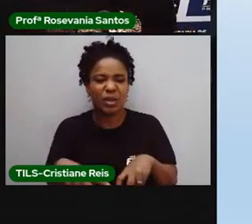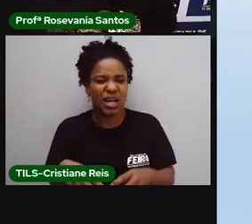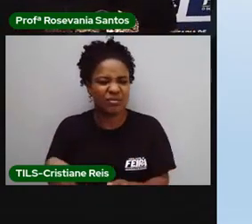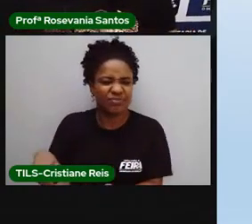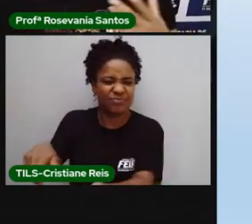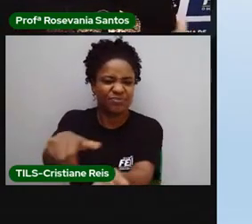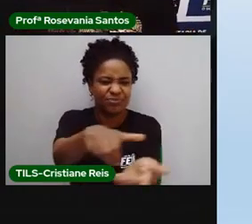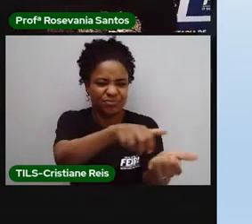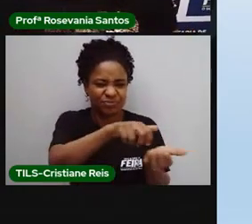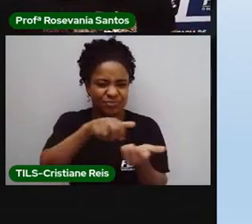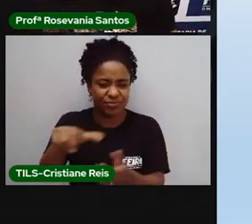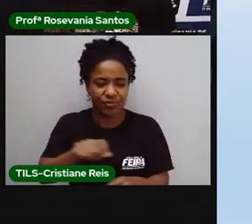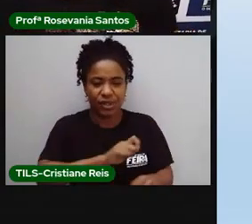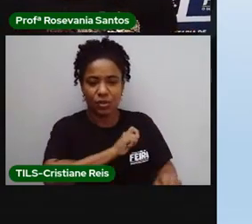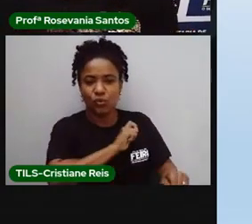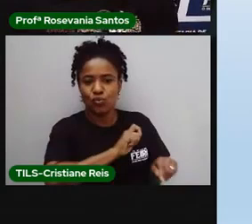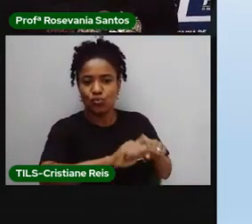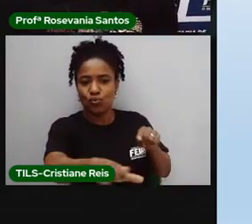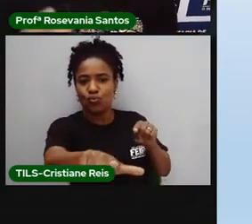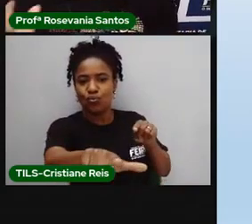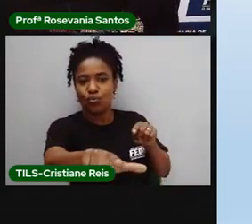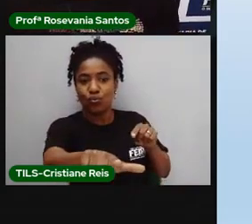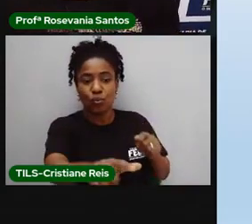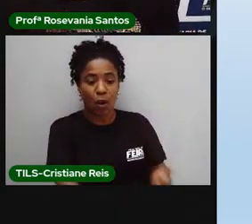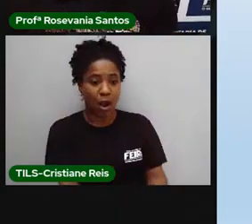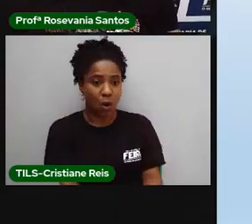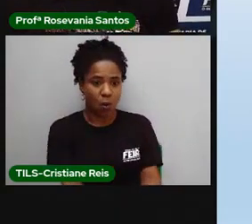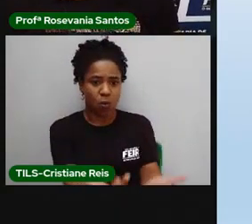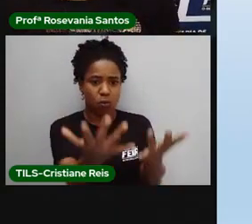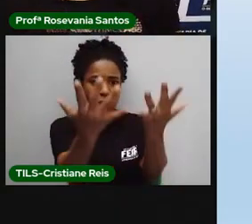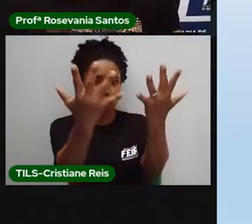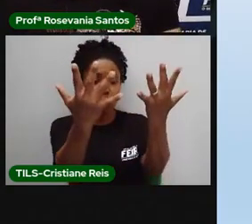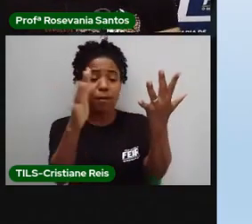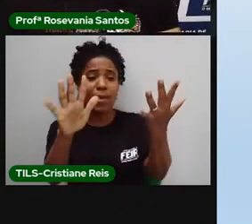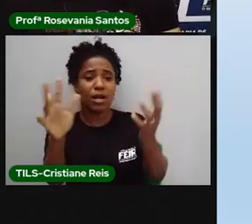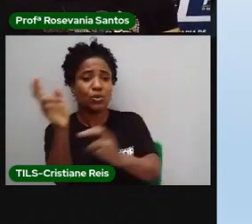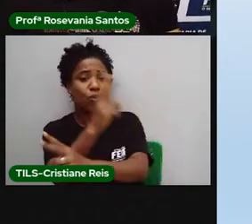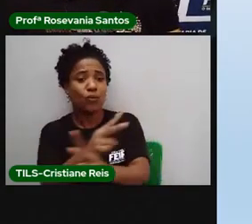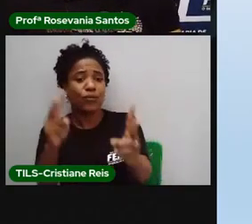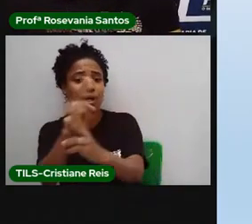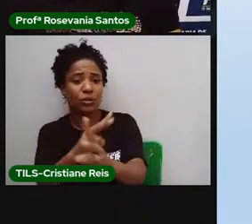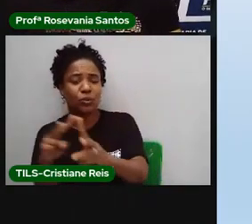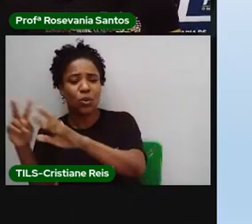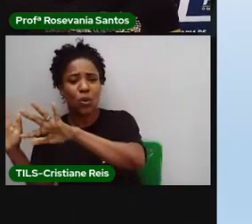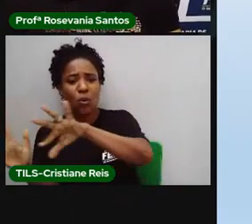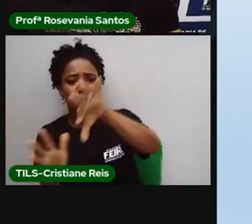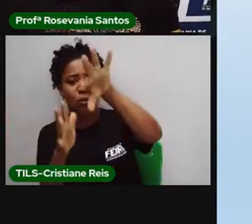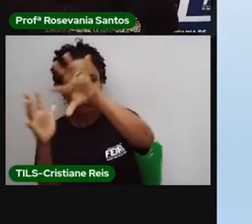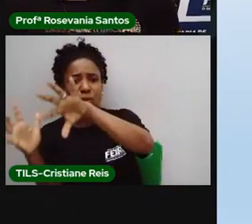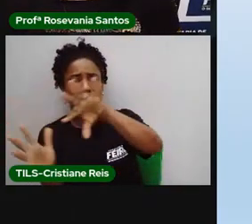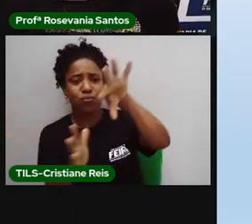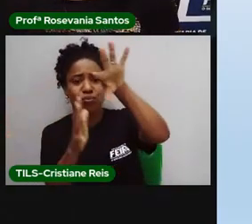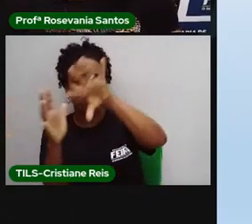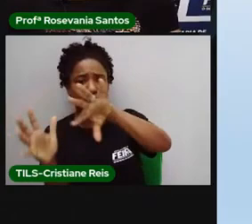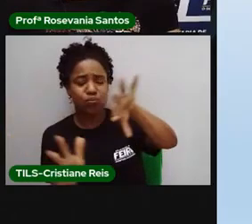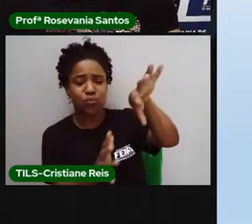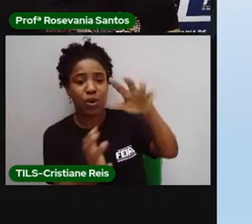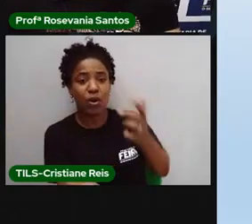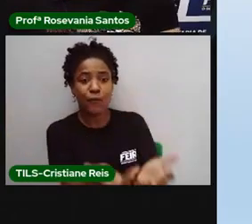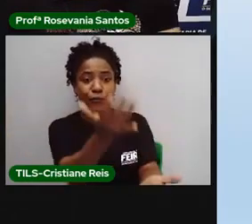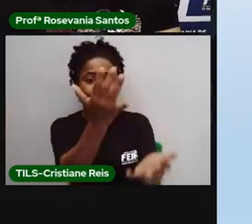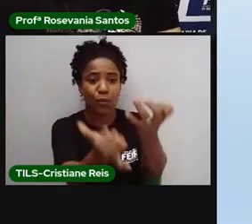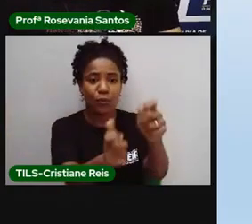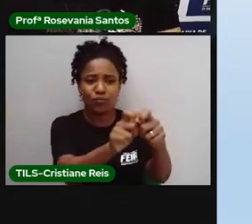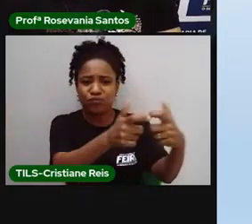da velocidade da direção dos ventos e que acaba saindo do controle e atinge áreas, às vezes, que não queriam